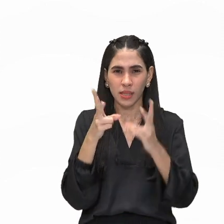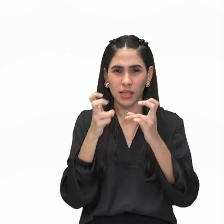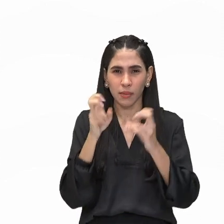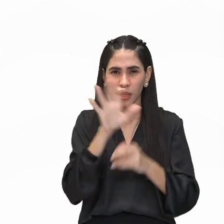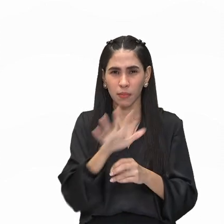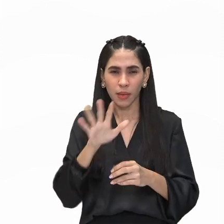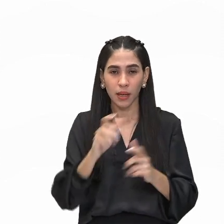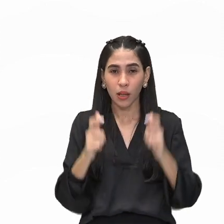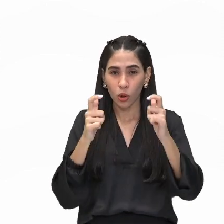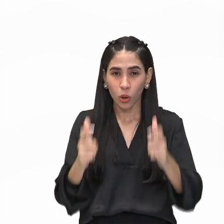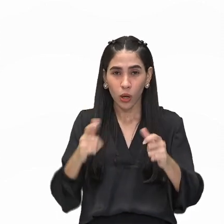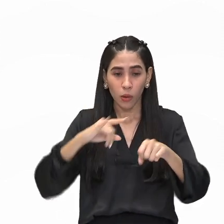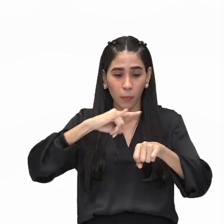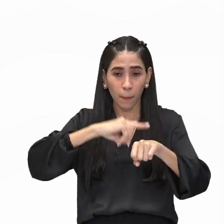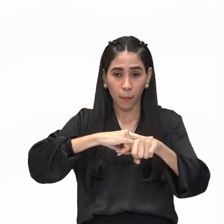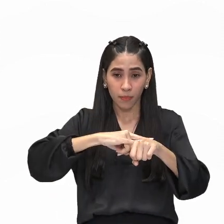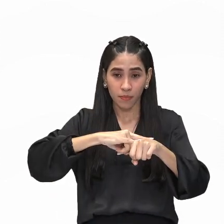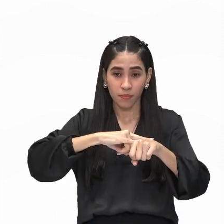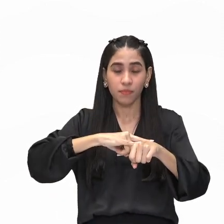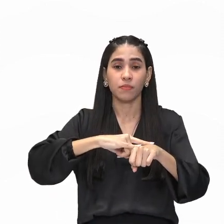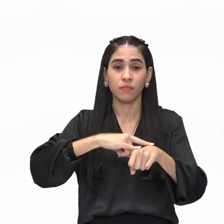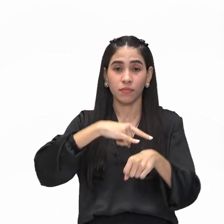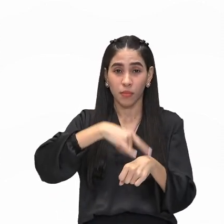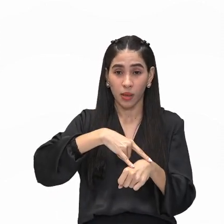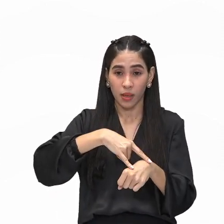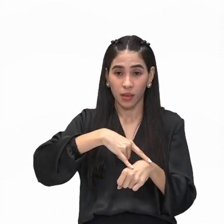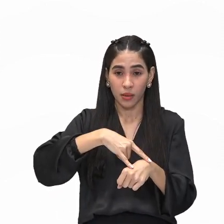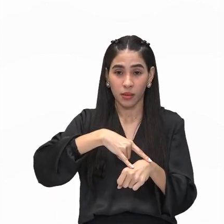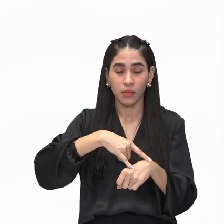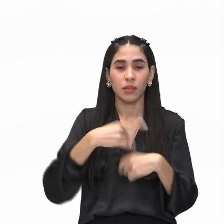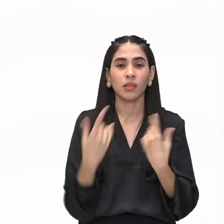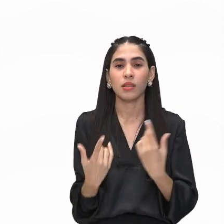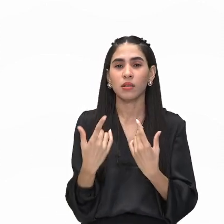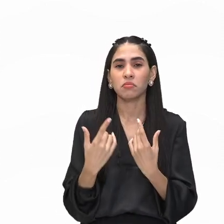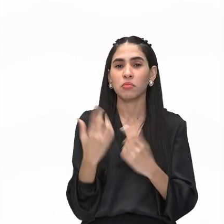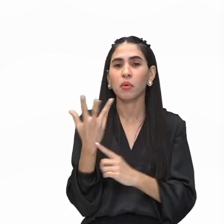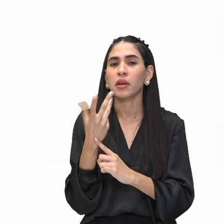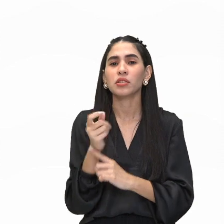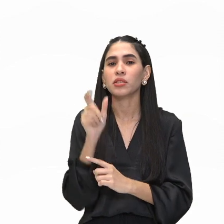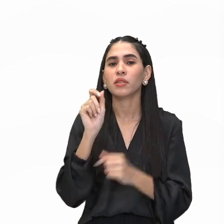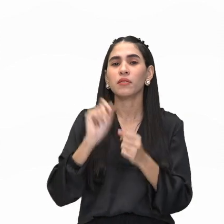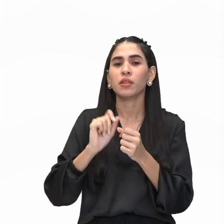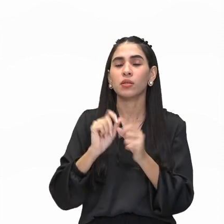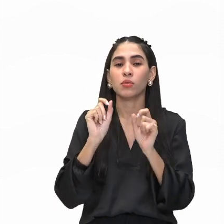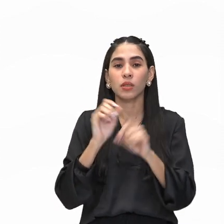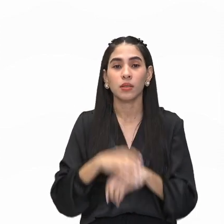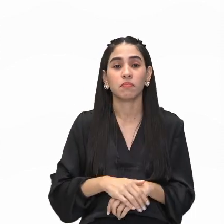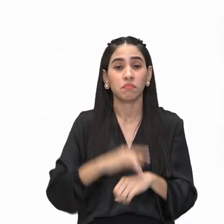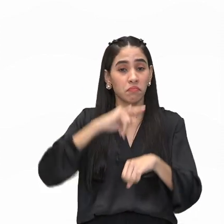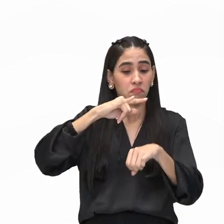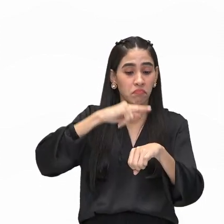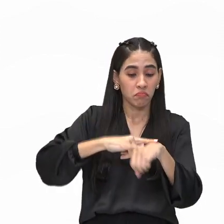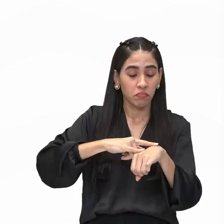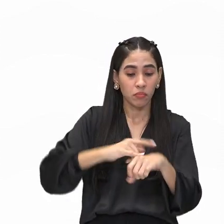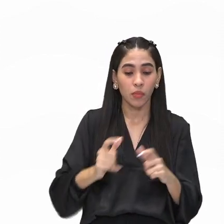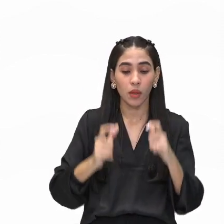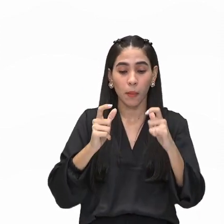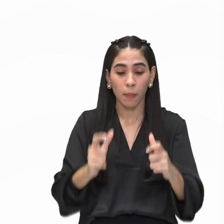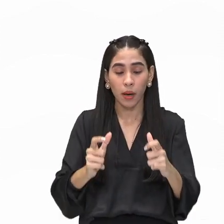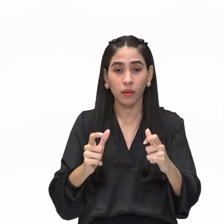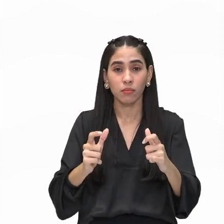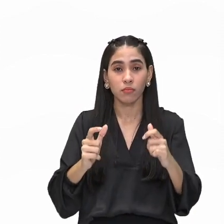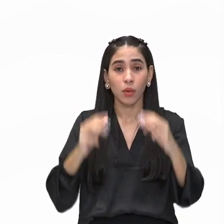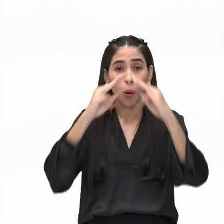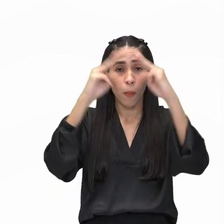lugar usual dele é o banheiro. Então, o que é que o Marcelo Duchamp fez? Ele pegou esse mictório e colocou numa galeria de